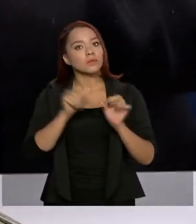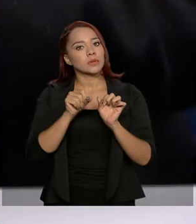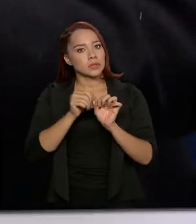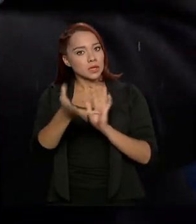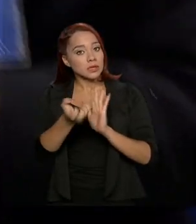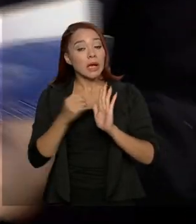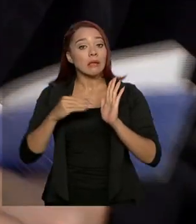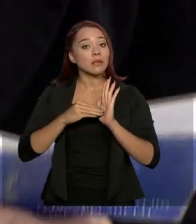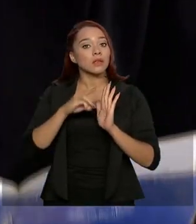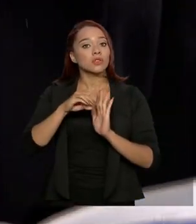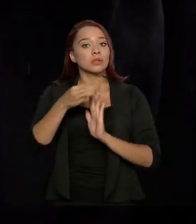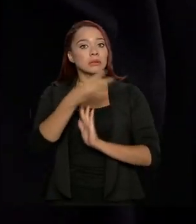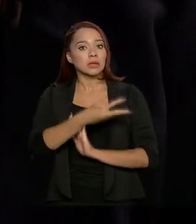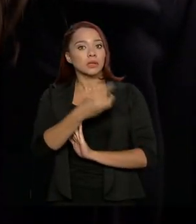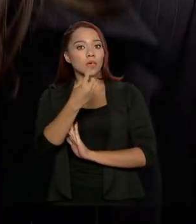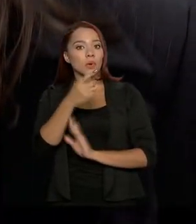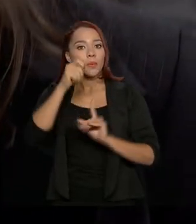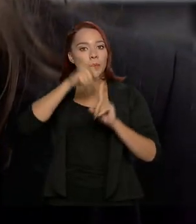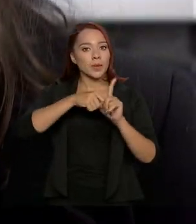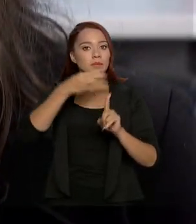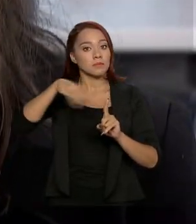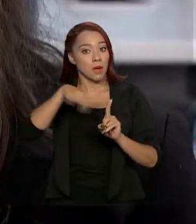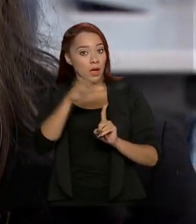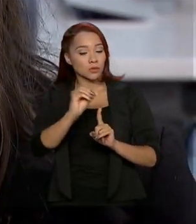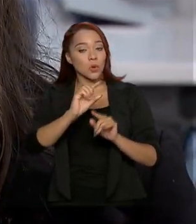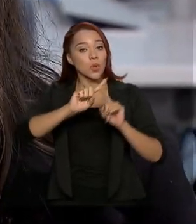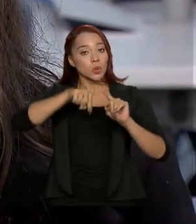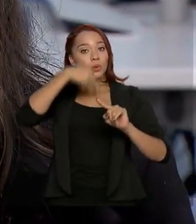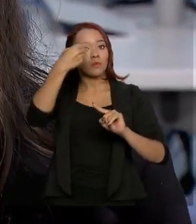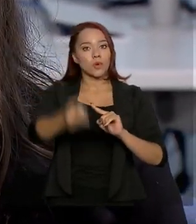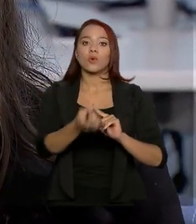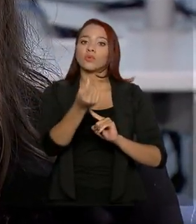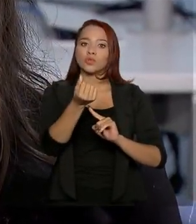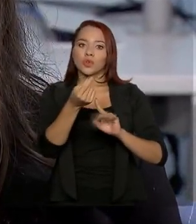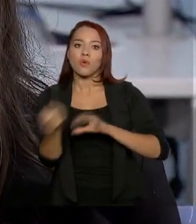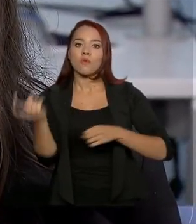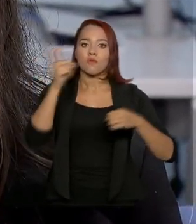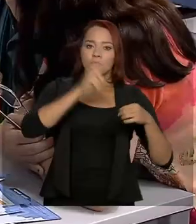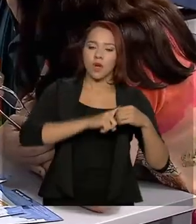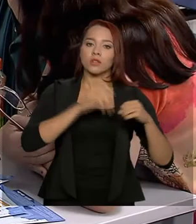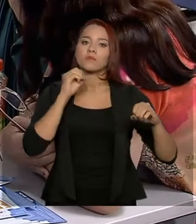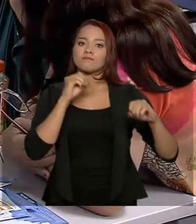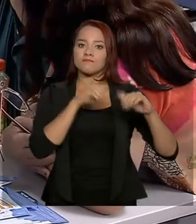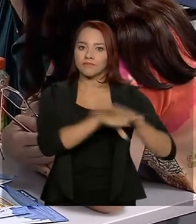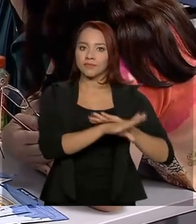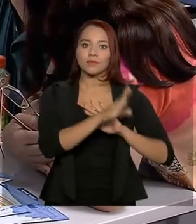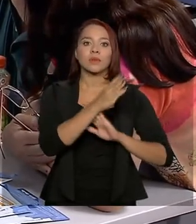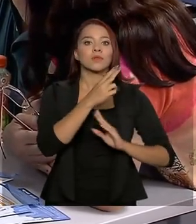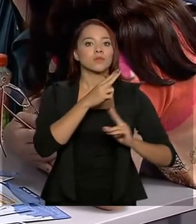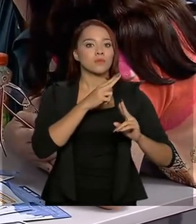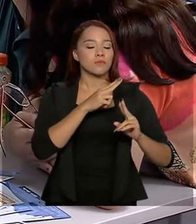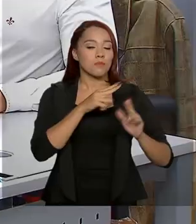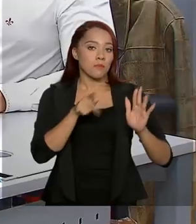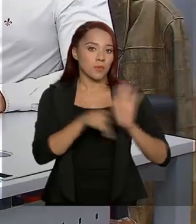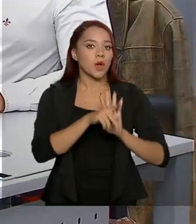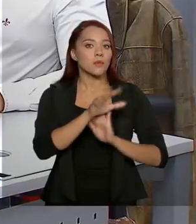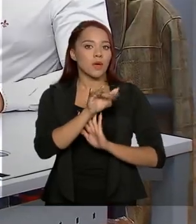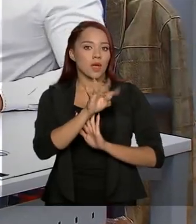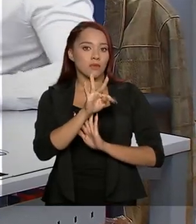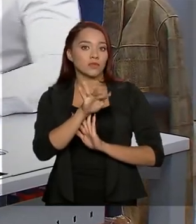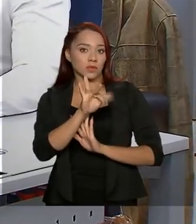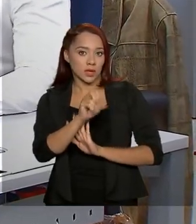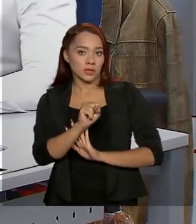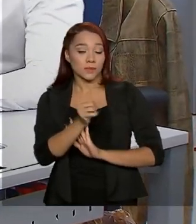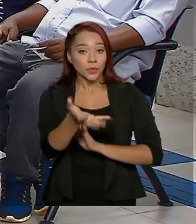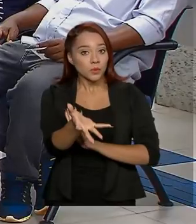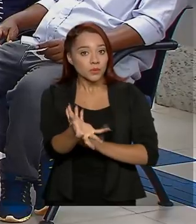saque até 31 de março. Depois disso, o dinheiro retornará para a conta do FGTS. O saque